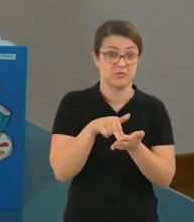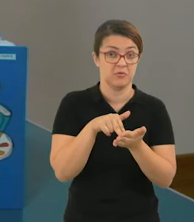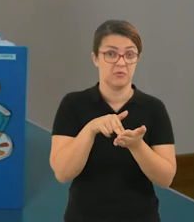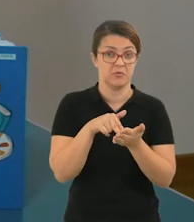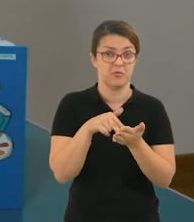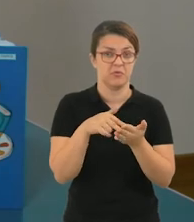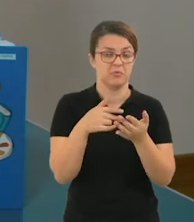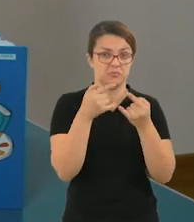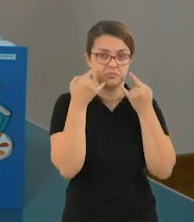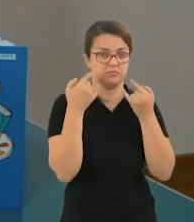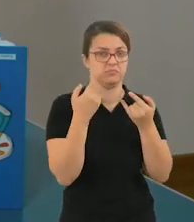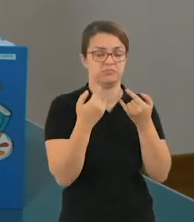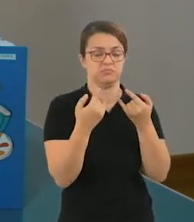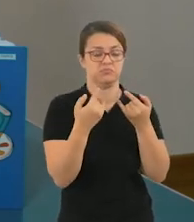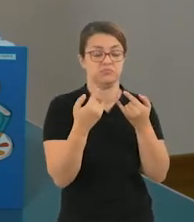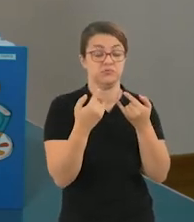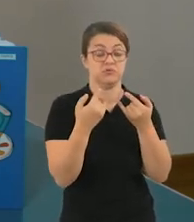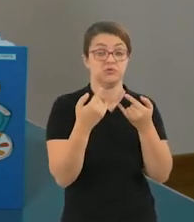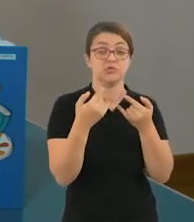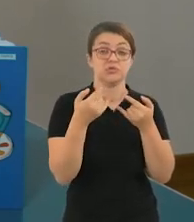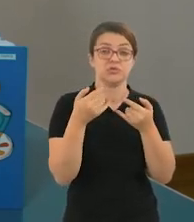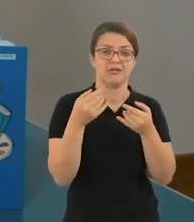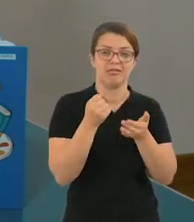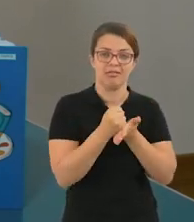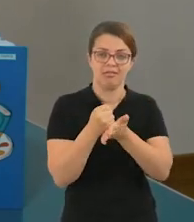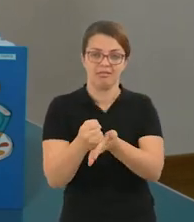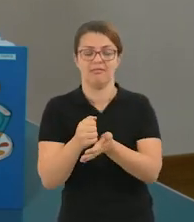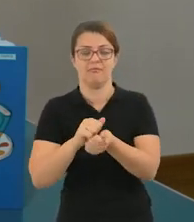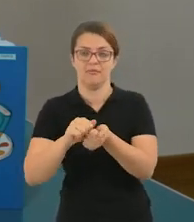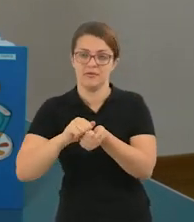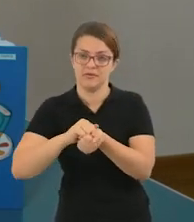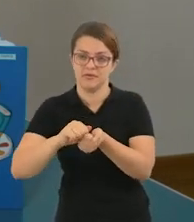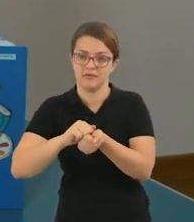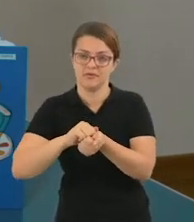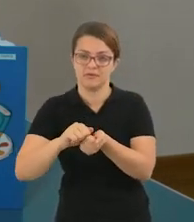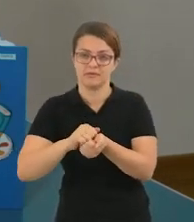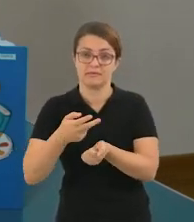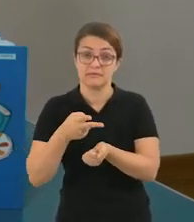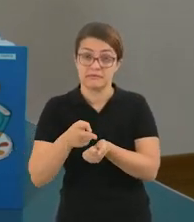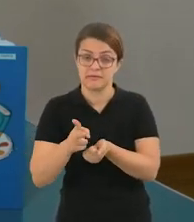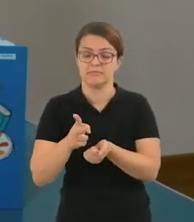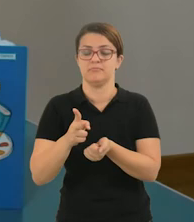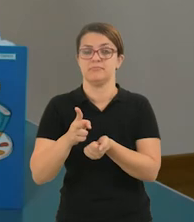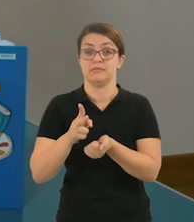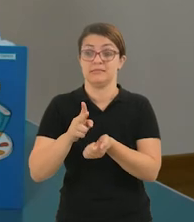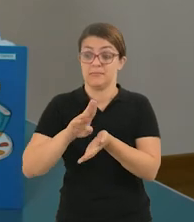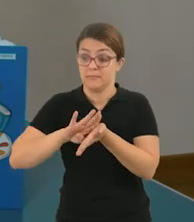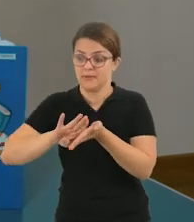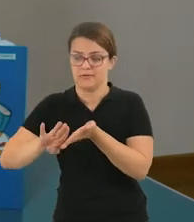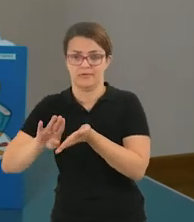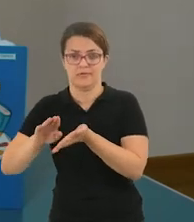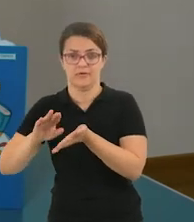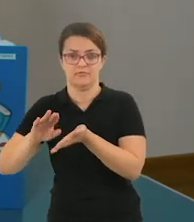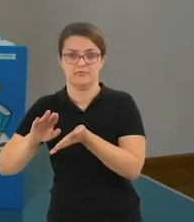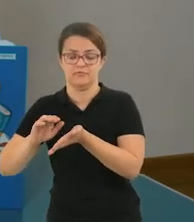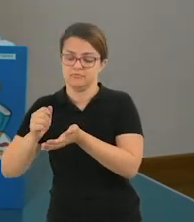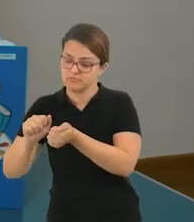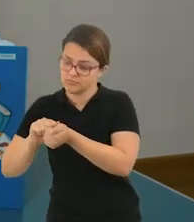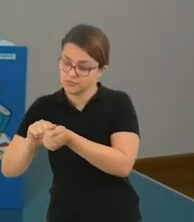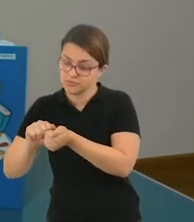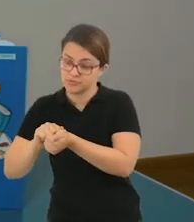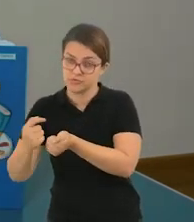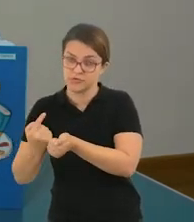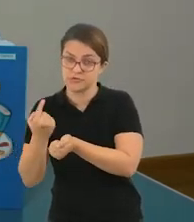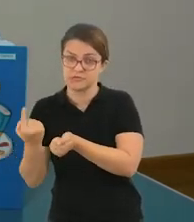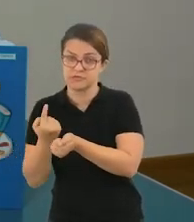máscara em qualquer lugar, coloque-a para lavar, tá? A máscara deve ser lavada separadamente das outras roupas, nada de pôr